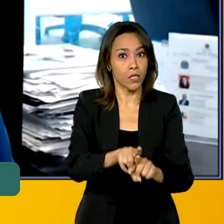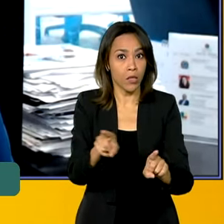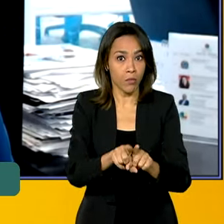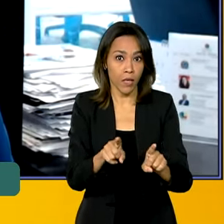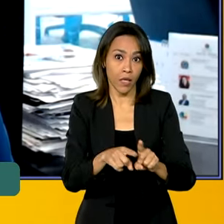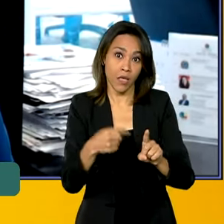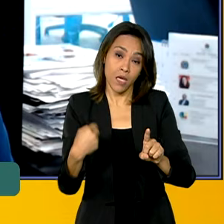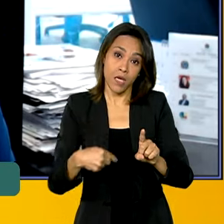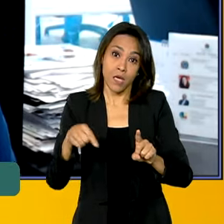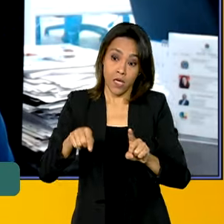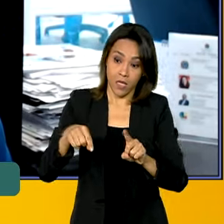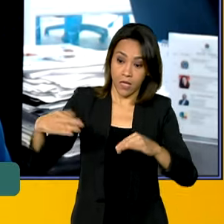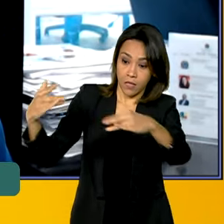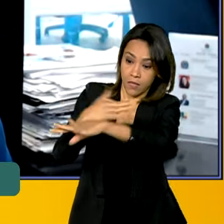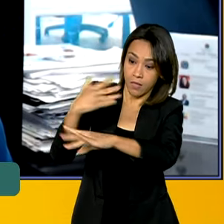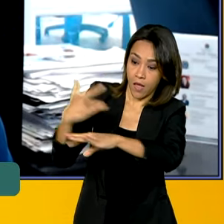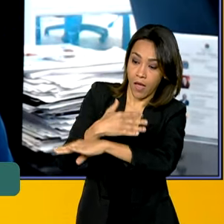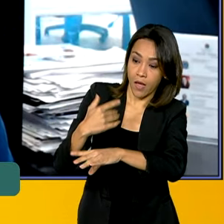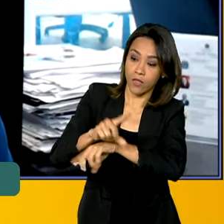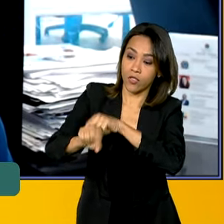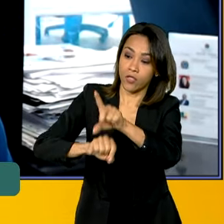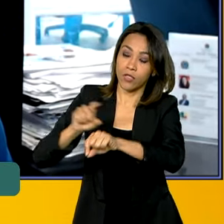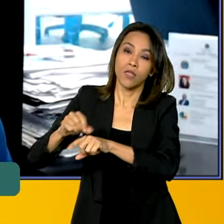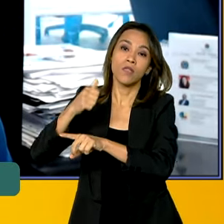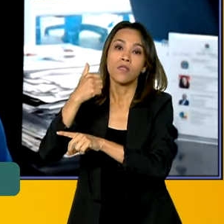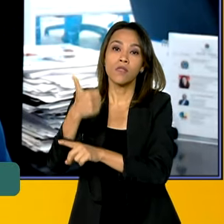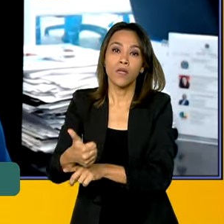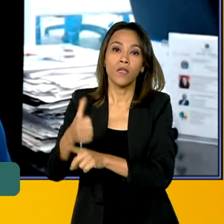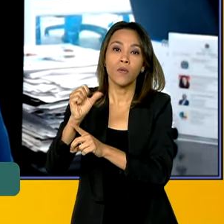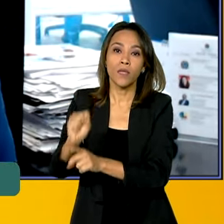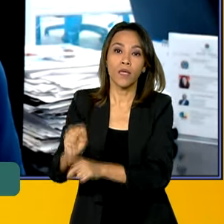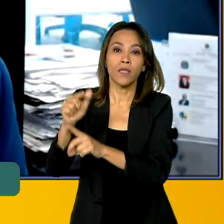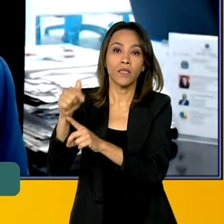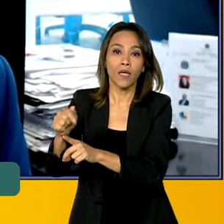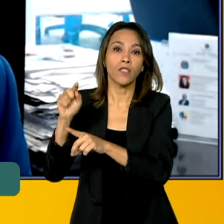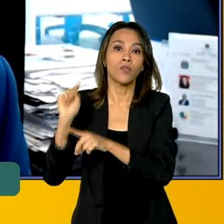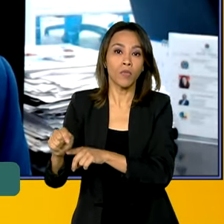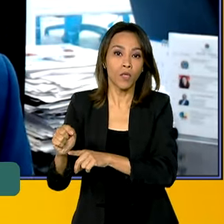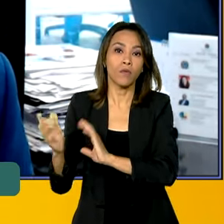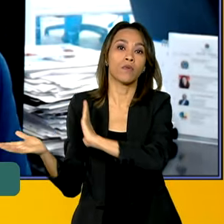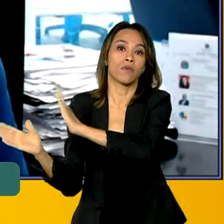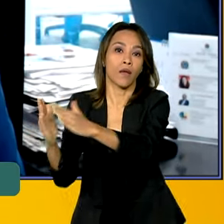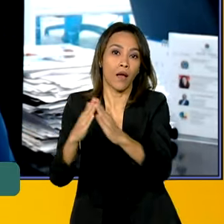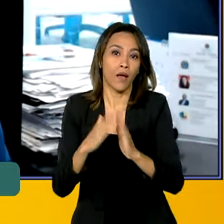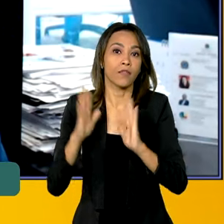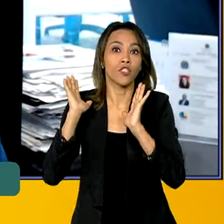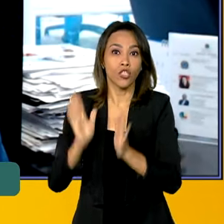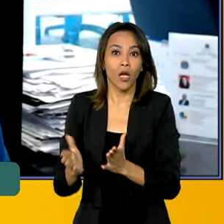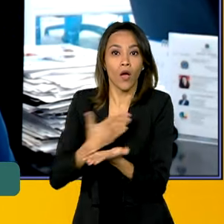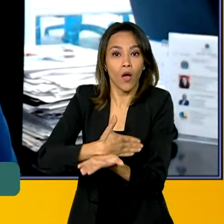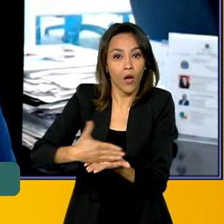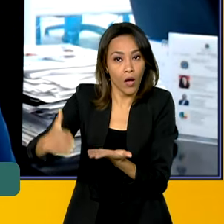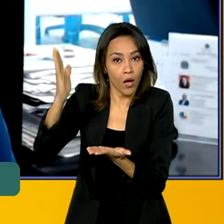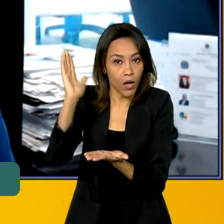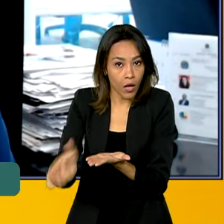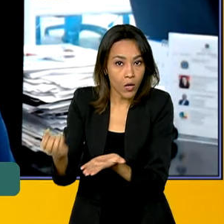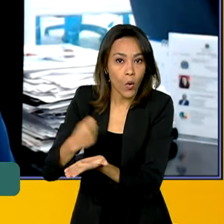Casa Minha Vida Urbano, que são 187 mil e 500 unidades, onde nós já começamos a fazer as contratações